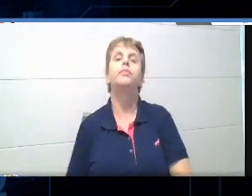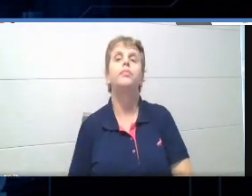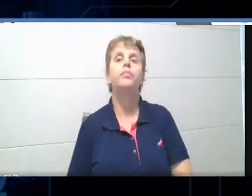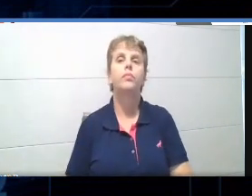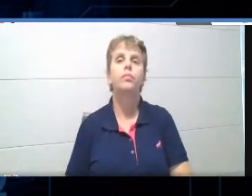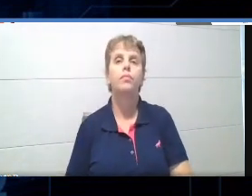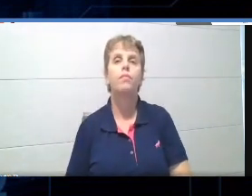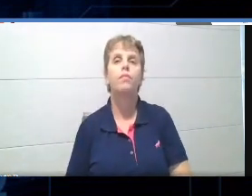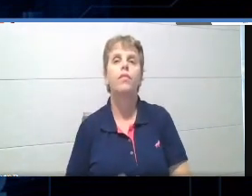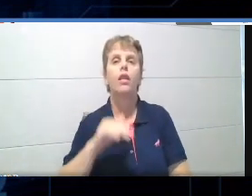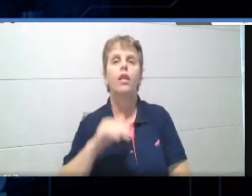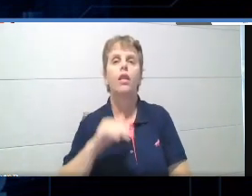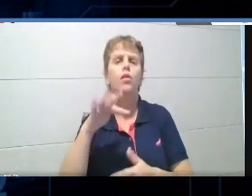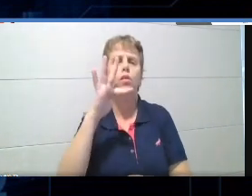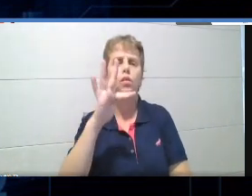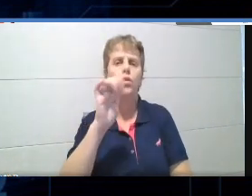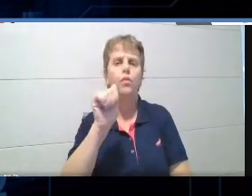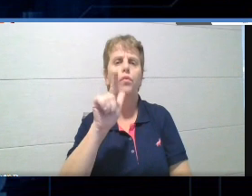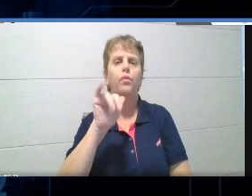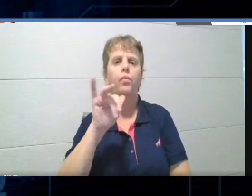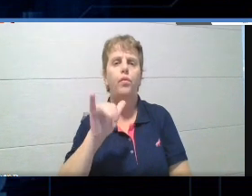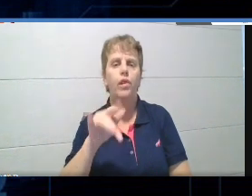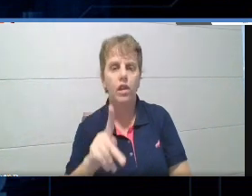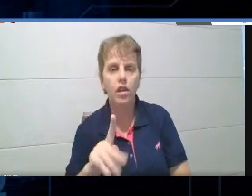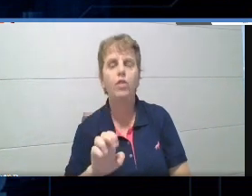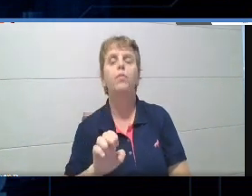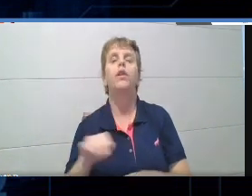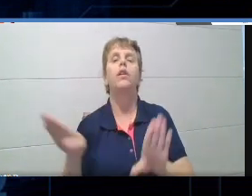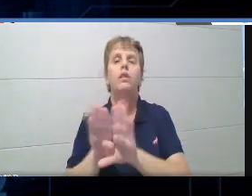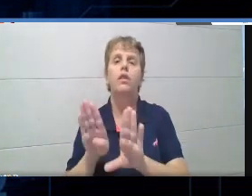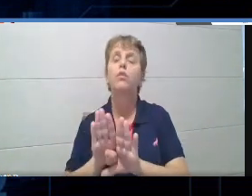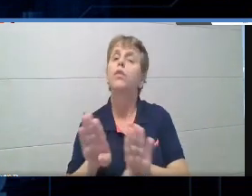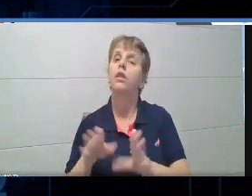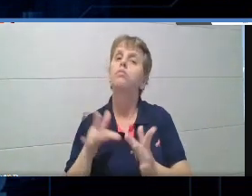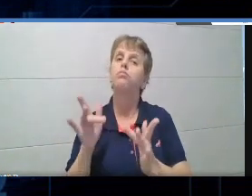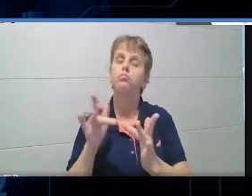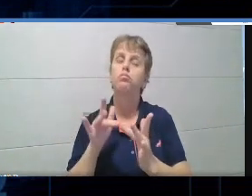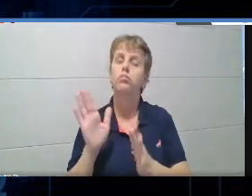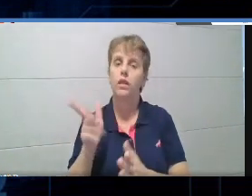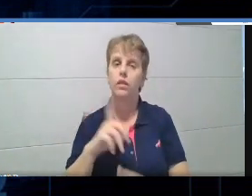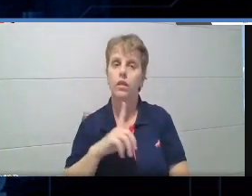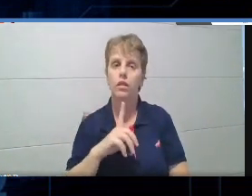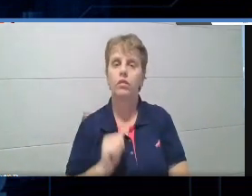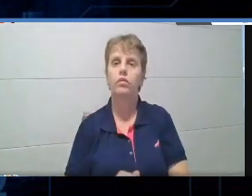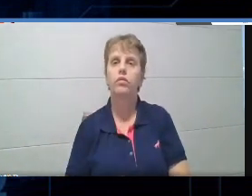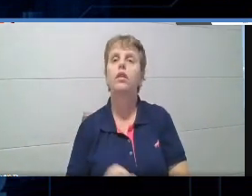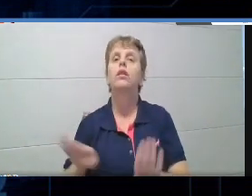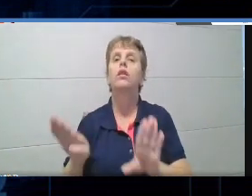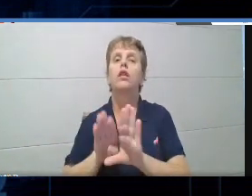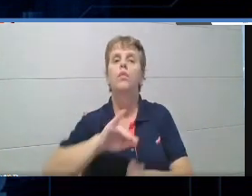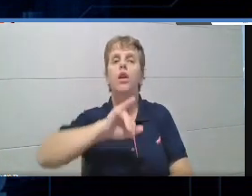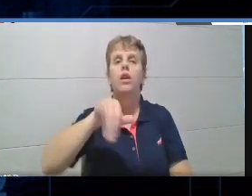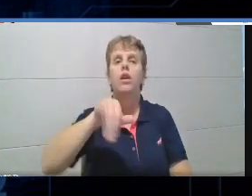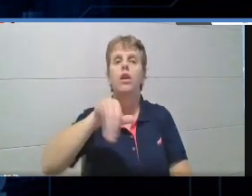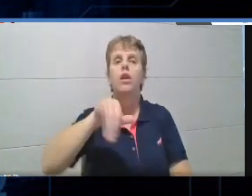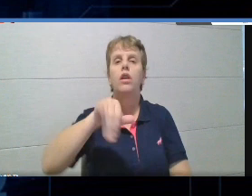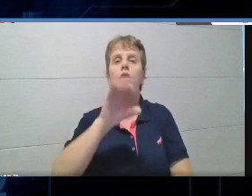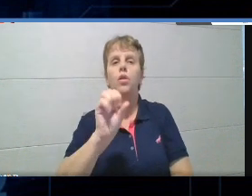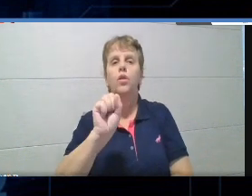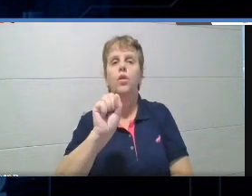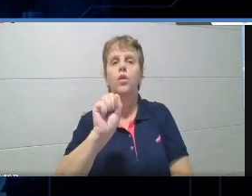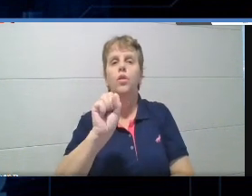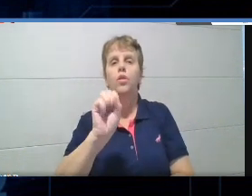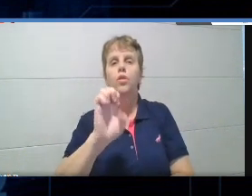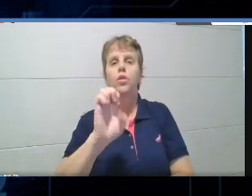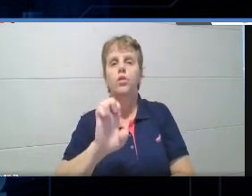o Felipe Perredor, que é um que é mais, que eu tive acesso há pouco tempo com ele, e o José Moran, que eu tive o prazer, gente,